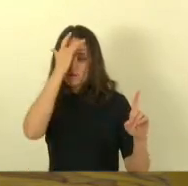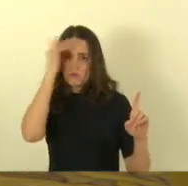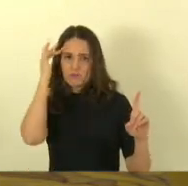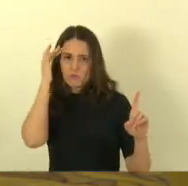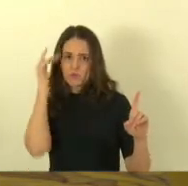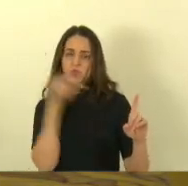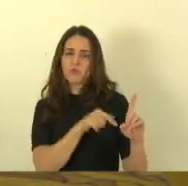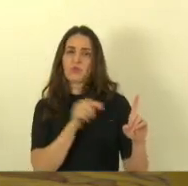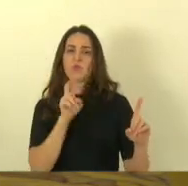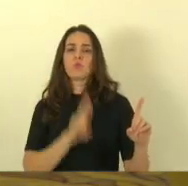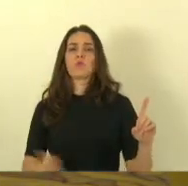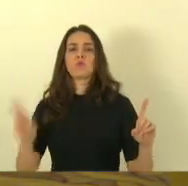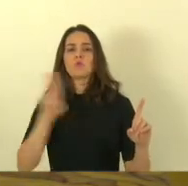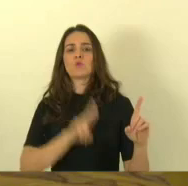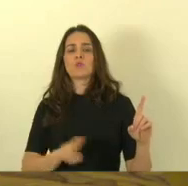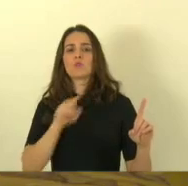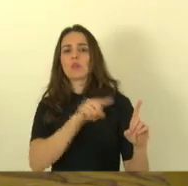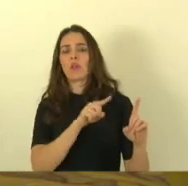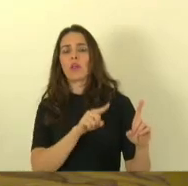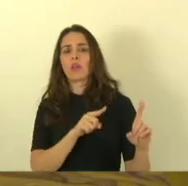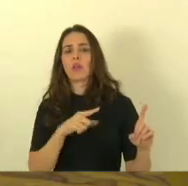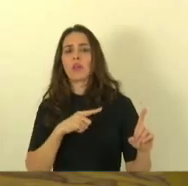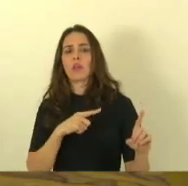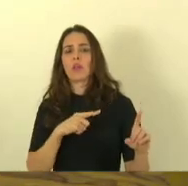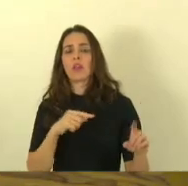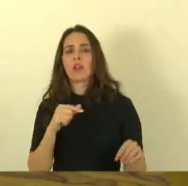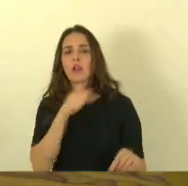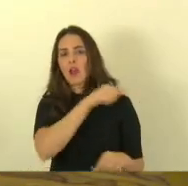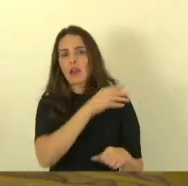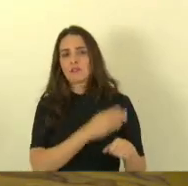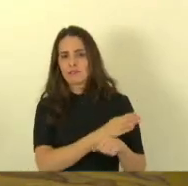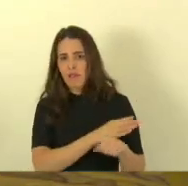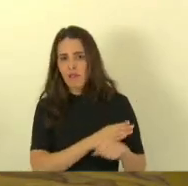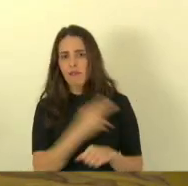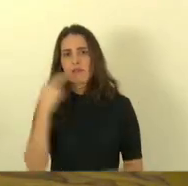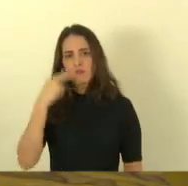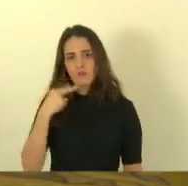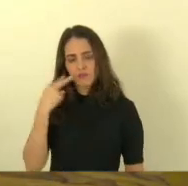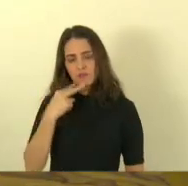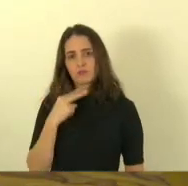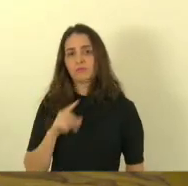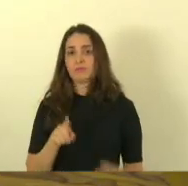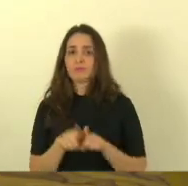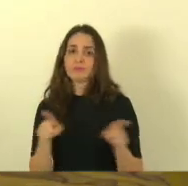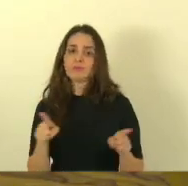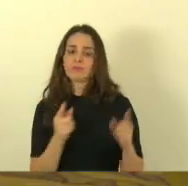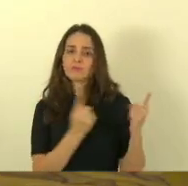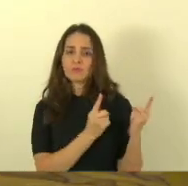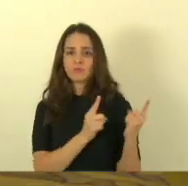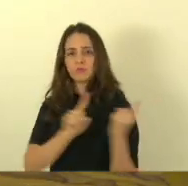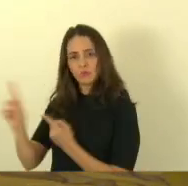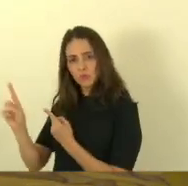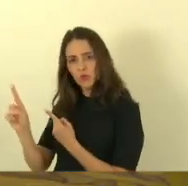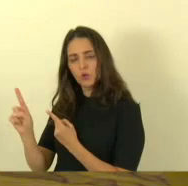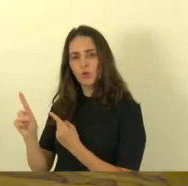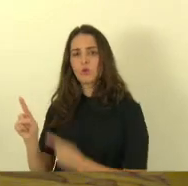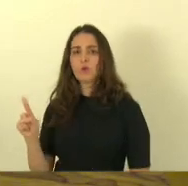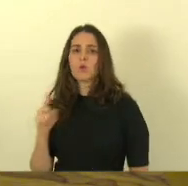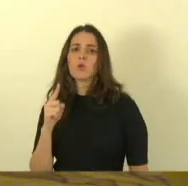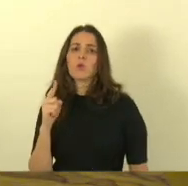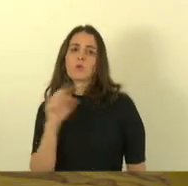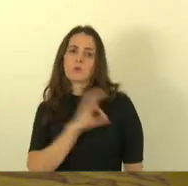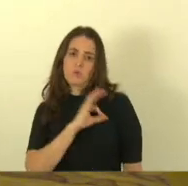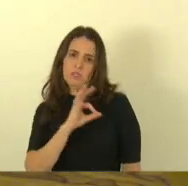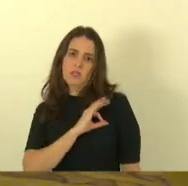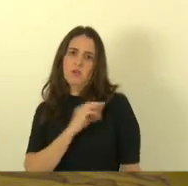usando temporariamente o mandato no município de Serra para tentar ofender os nobres policiais